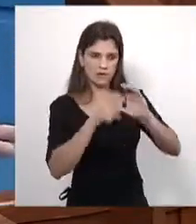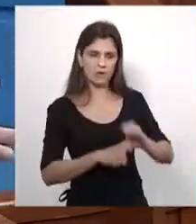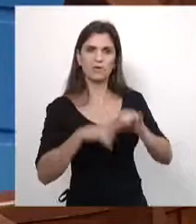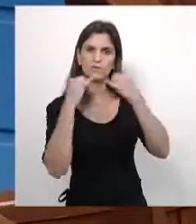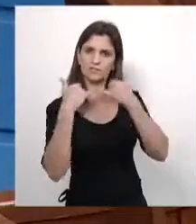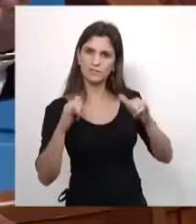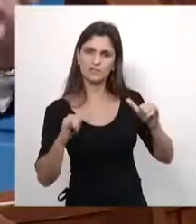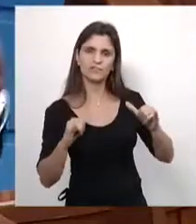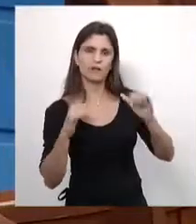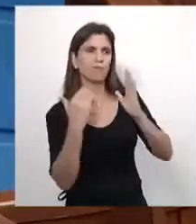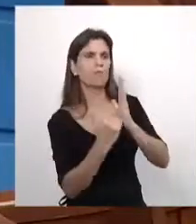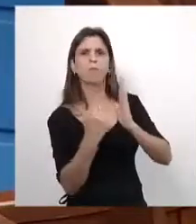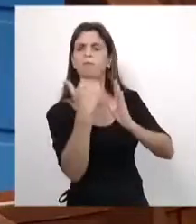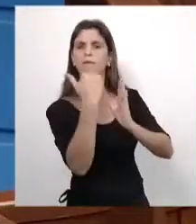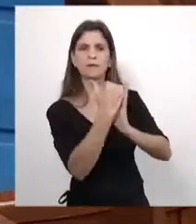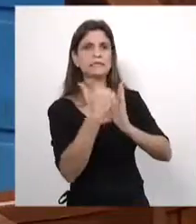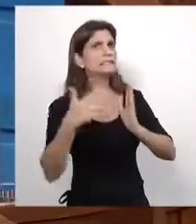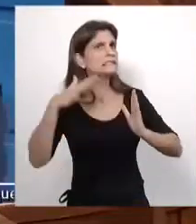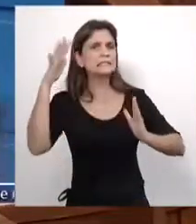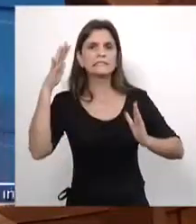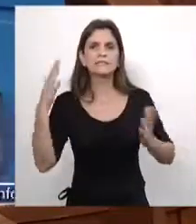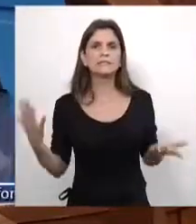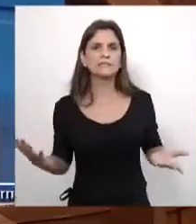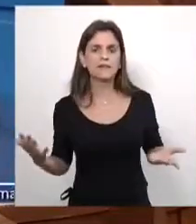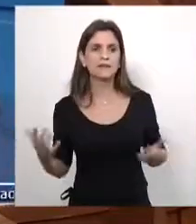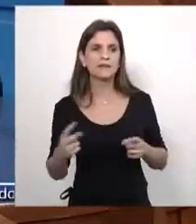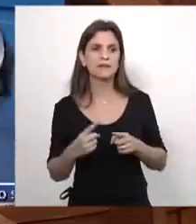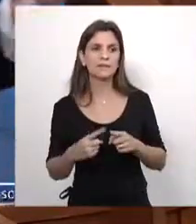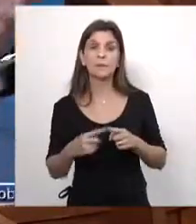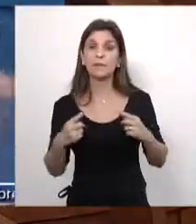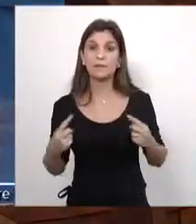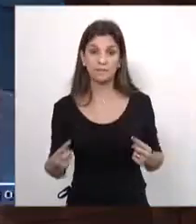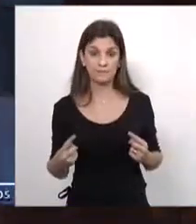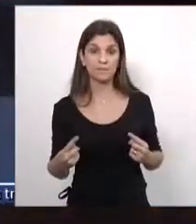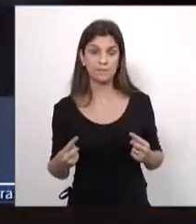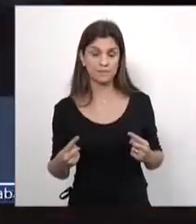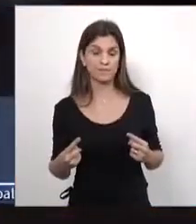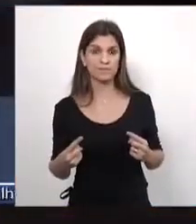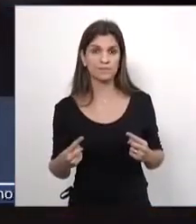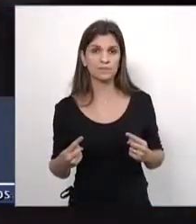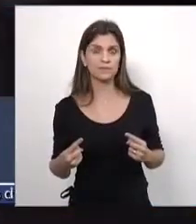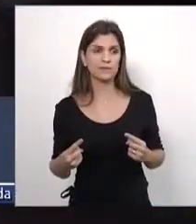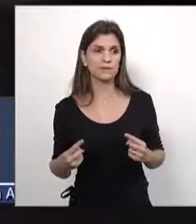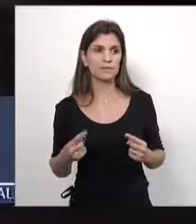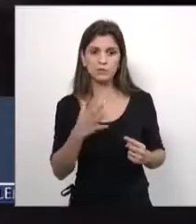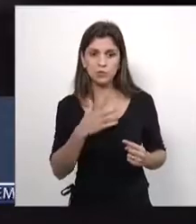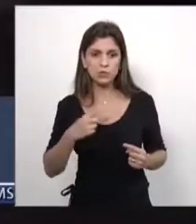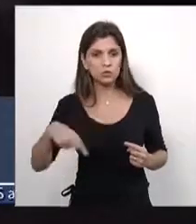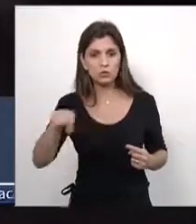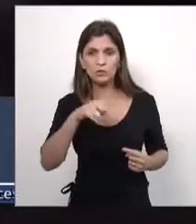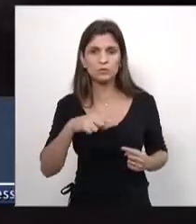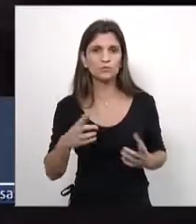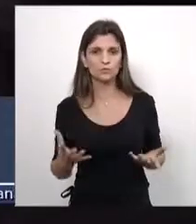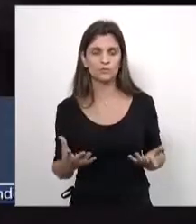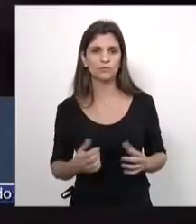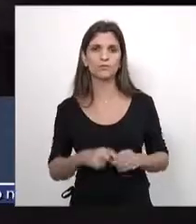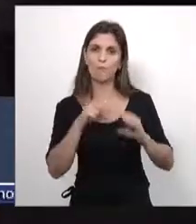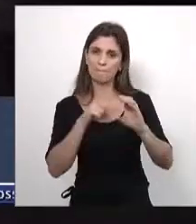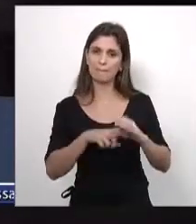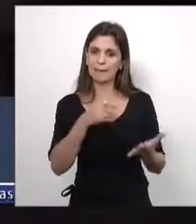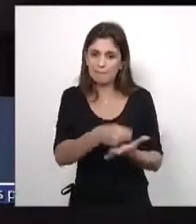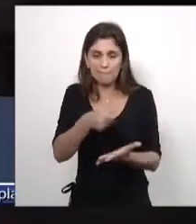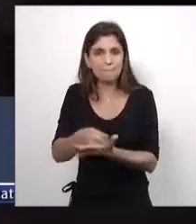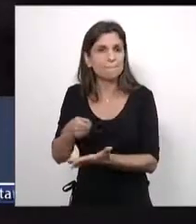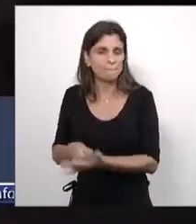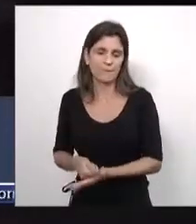Quem precisa agora, quem é favorável? Não, eu pago a minha energia satisfeita pelo valor. Ao contrário, se você fizer, agora isso não é parâmetro